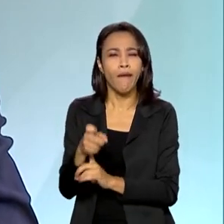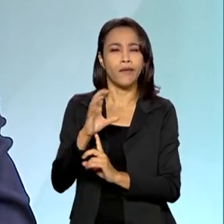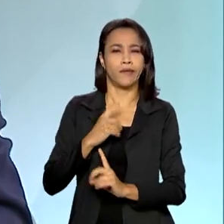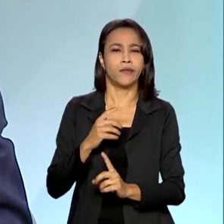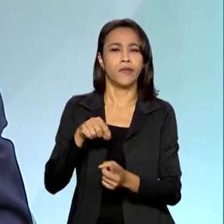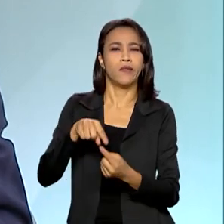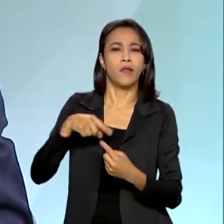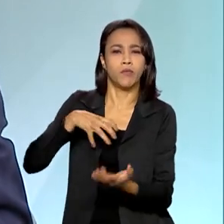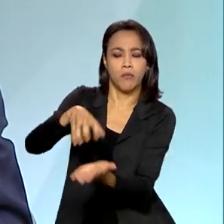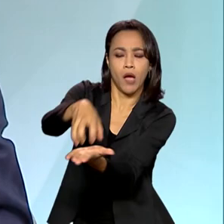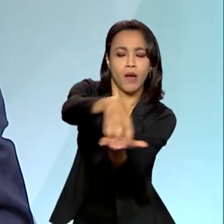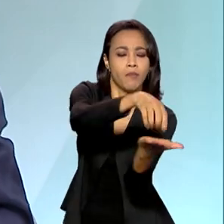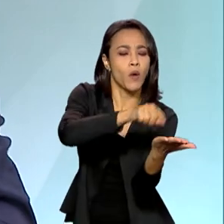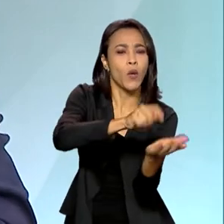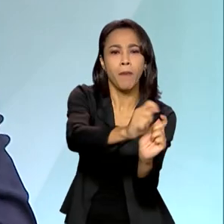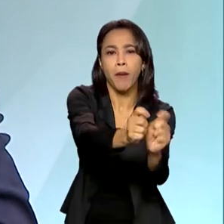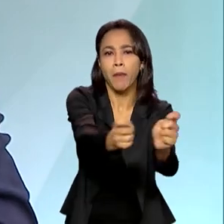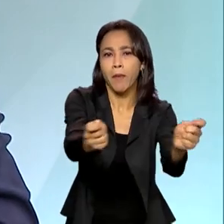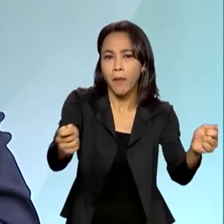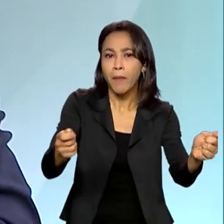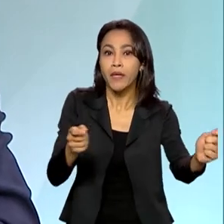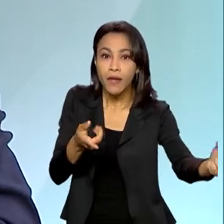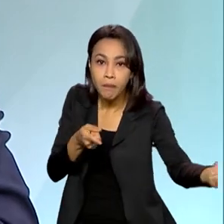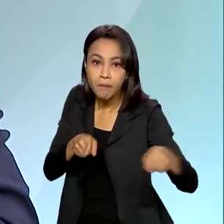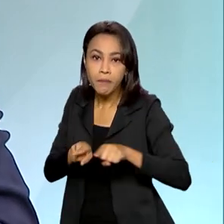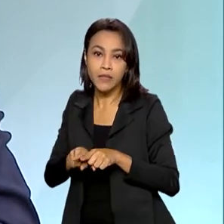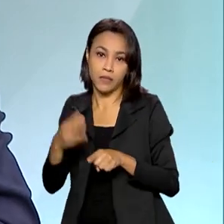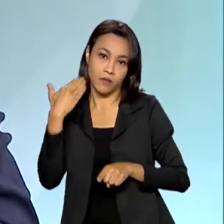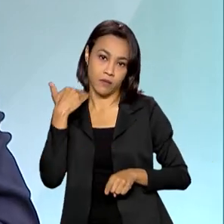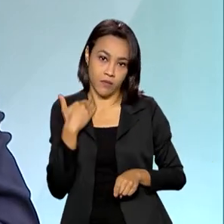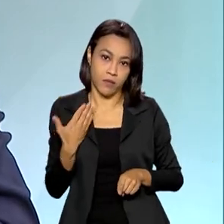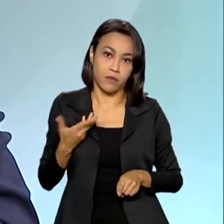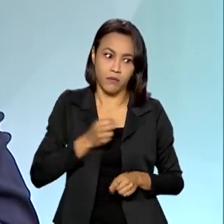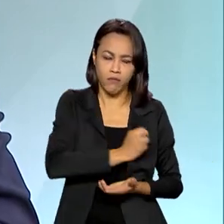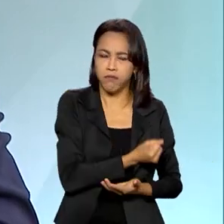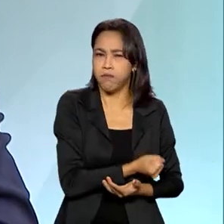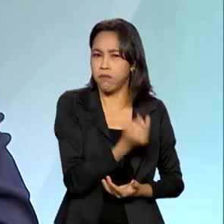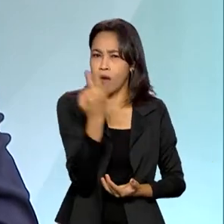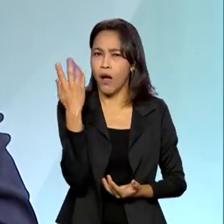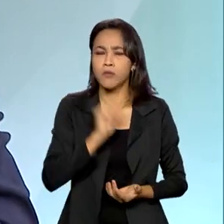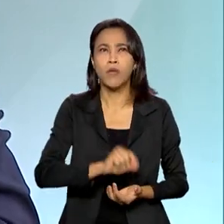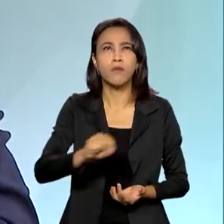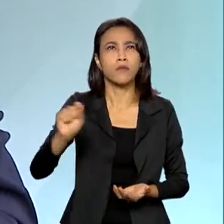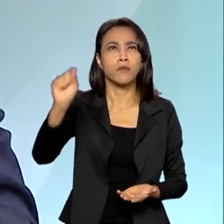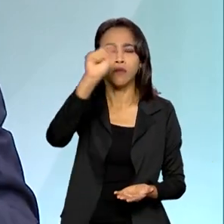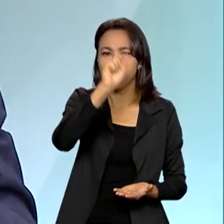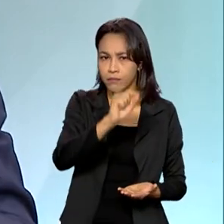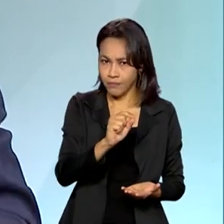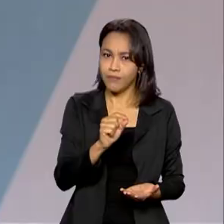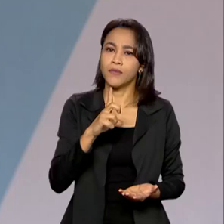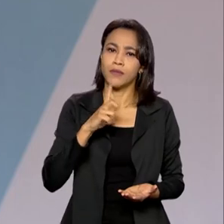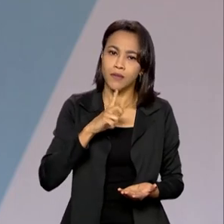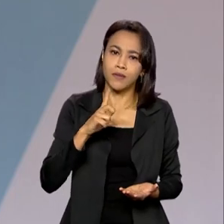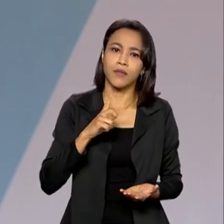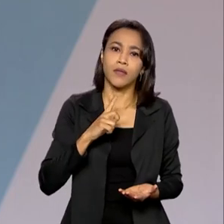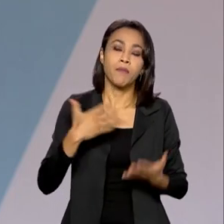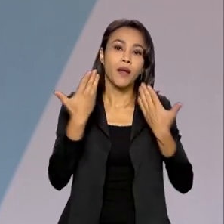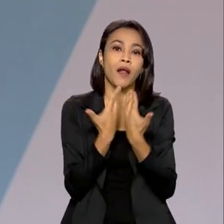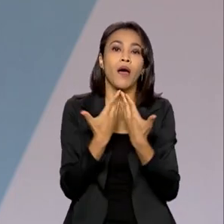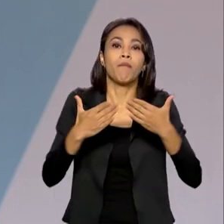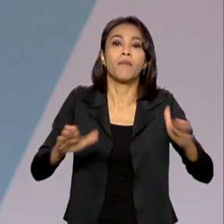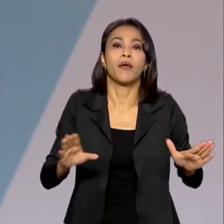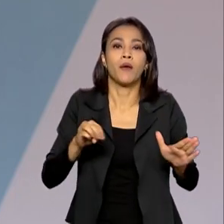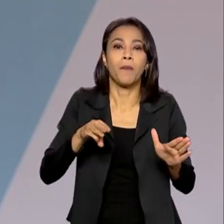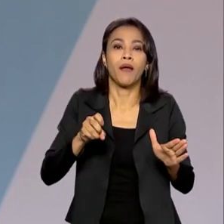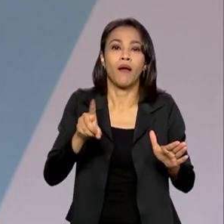as famosas IPs, concorrendo nesse mercado. São centenas delas que, em função dessa abertura de mercado que o próprio